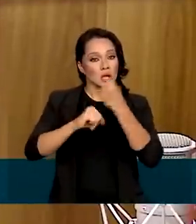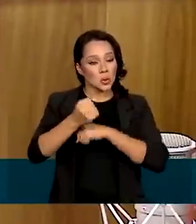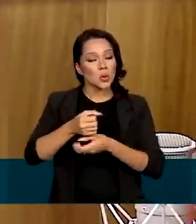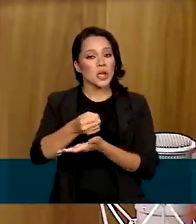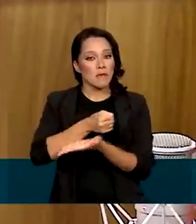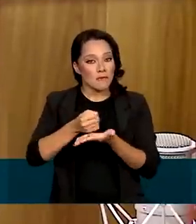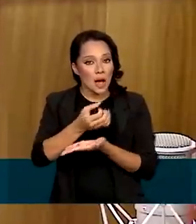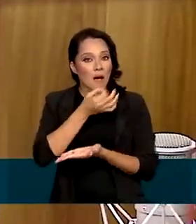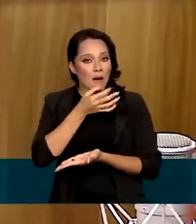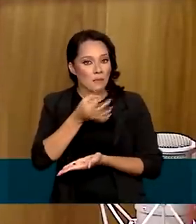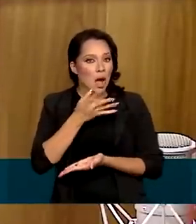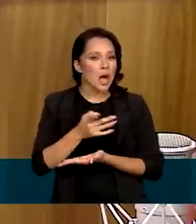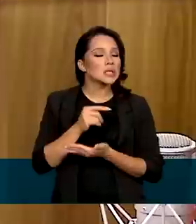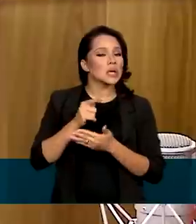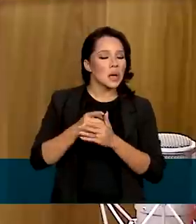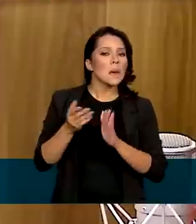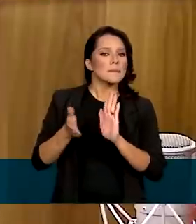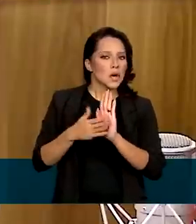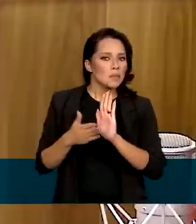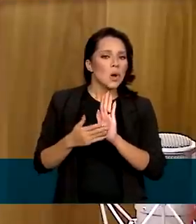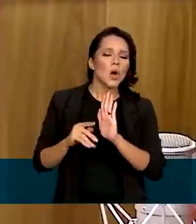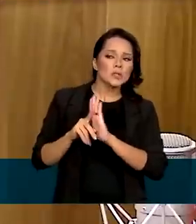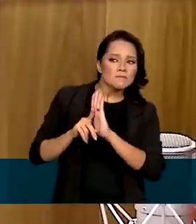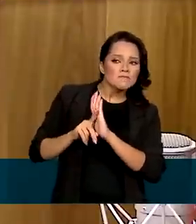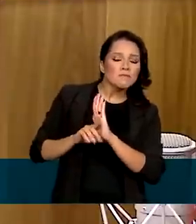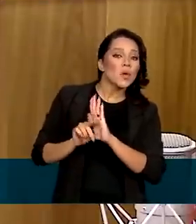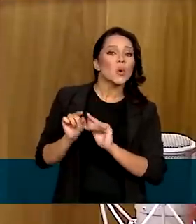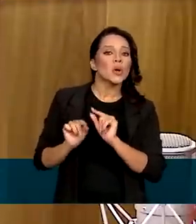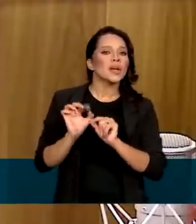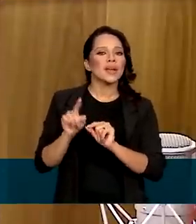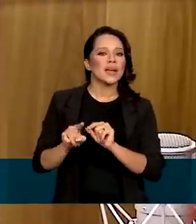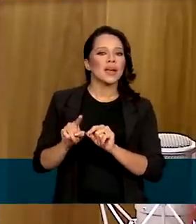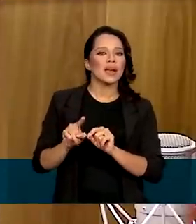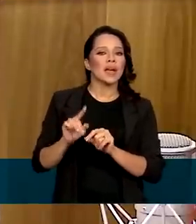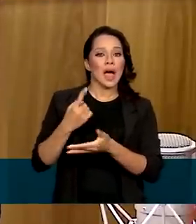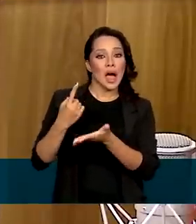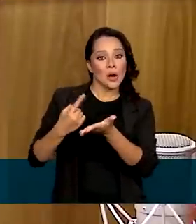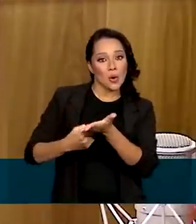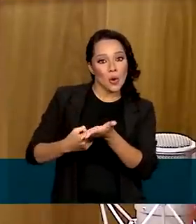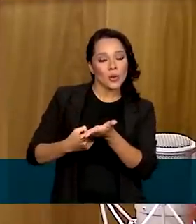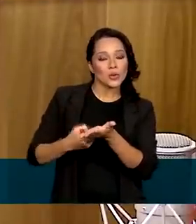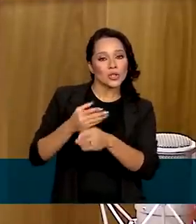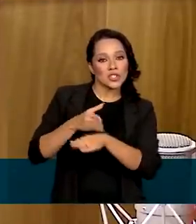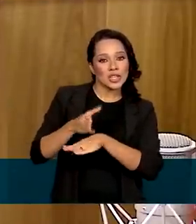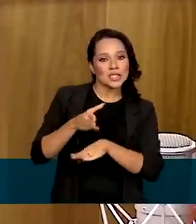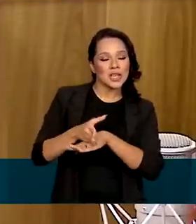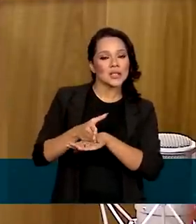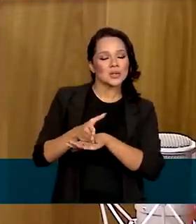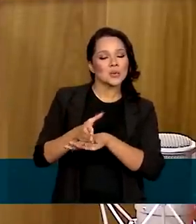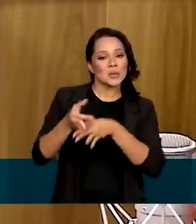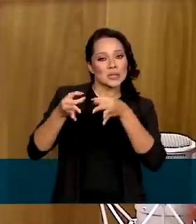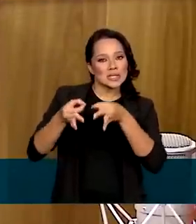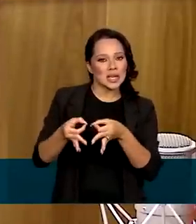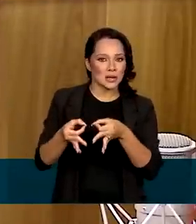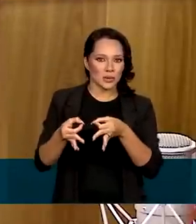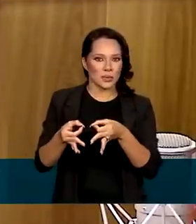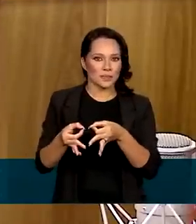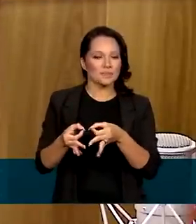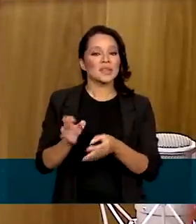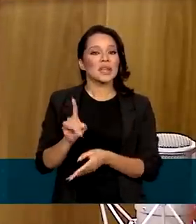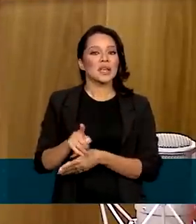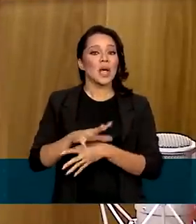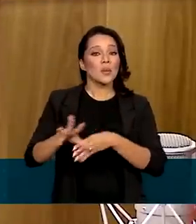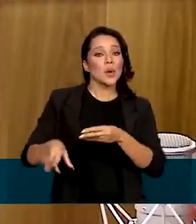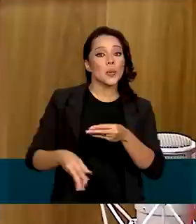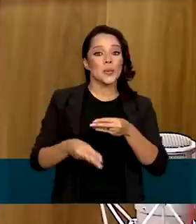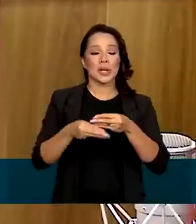farmacêutica fez uma proposta para o que nós chamamos de acordo de acesso gerenciado. É uma